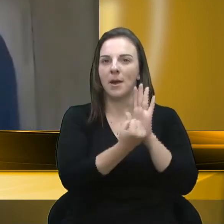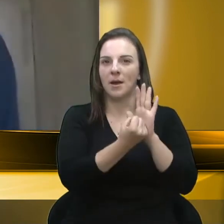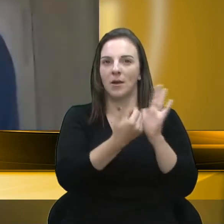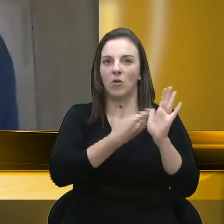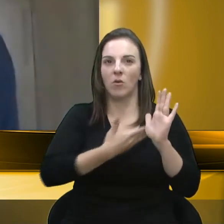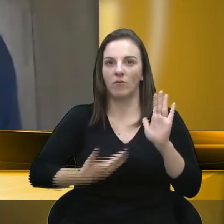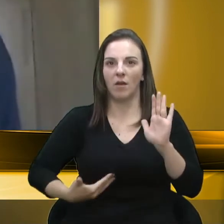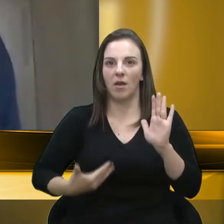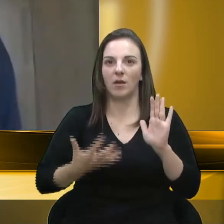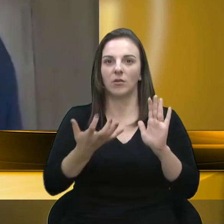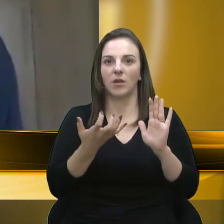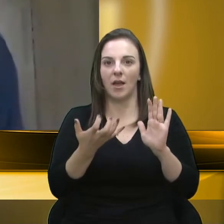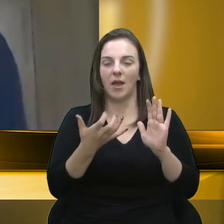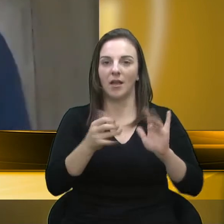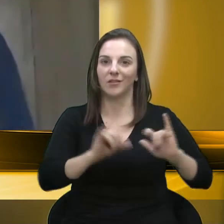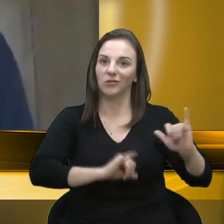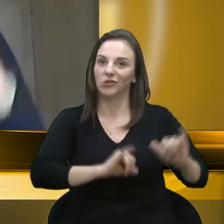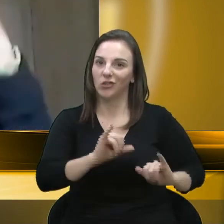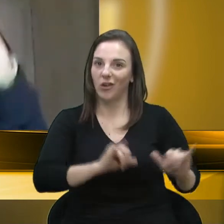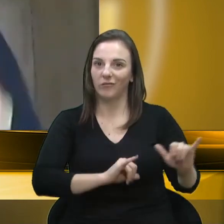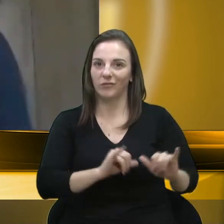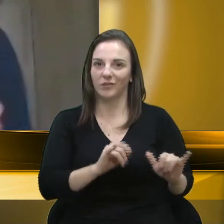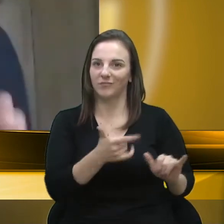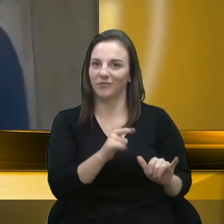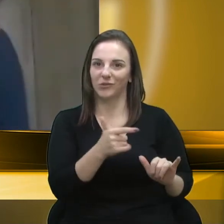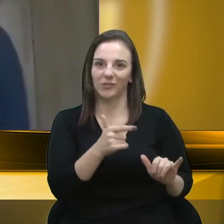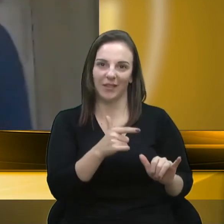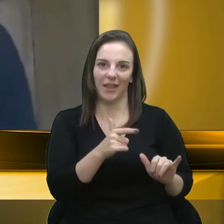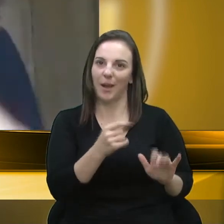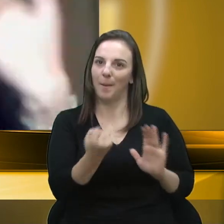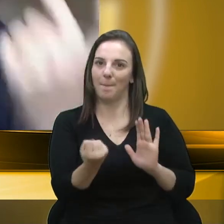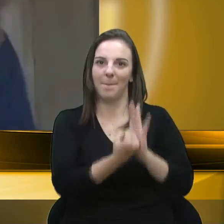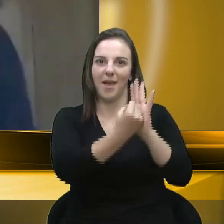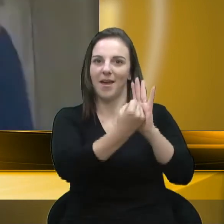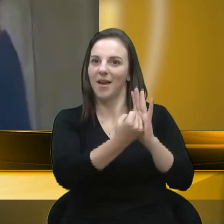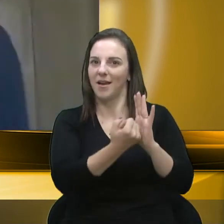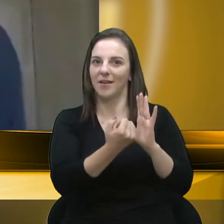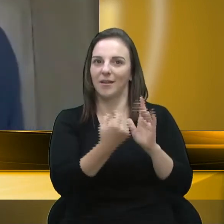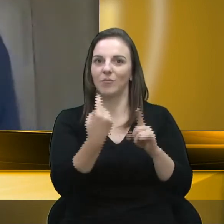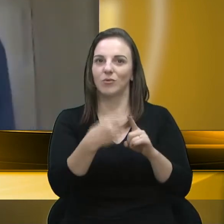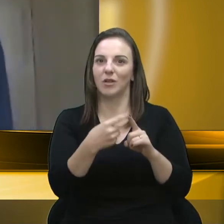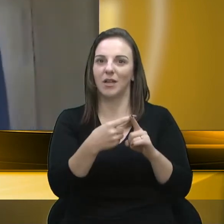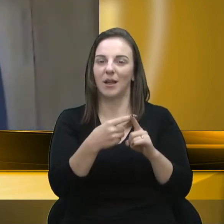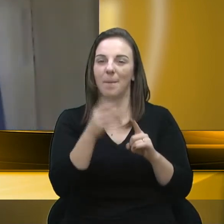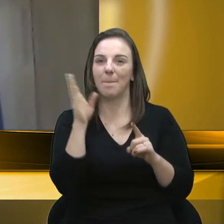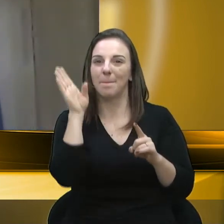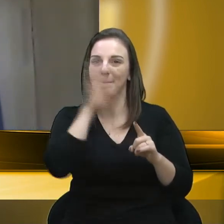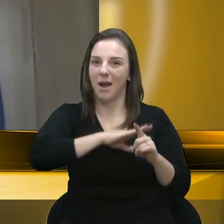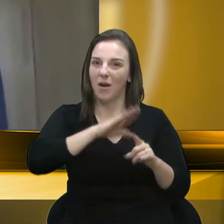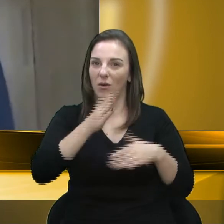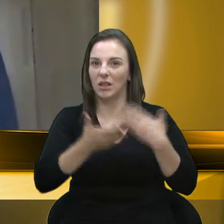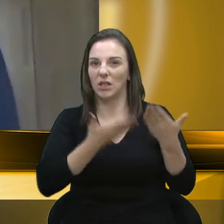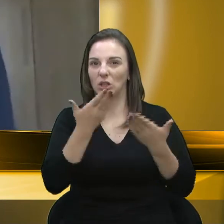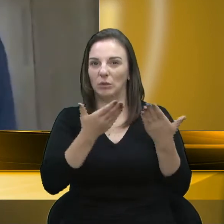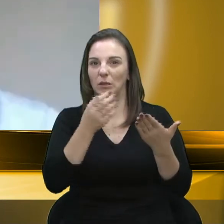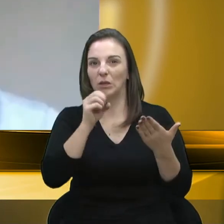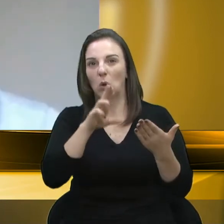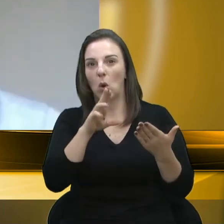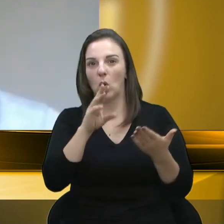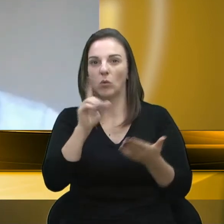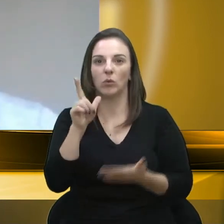sofrendo por culpa do mau atendimento ou do não atendimento da Secretaria de Educação. Na